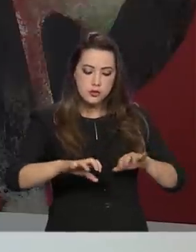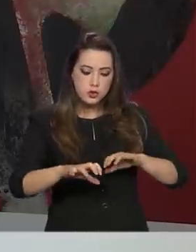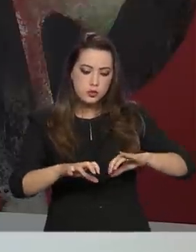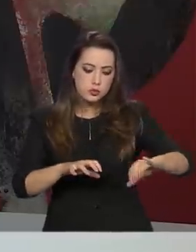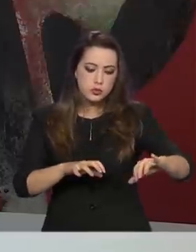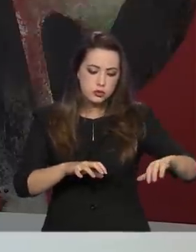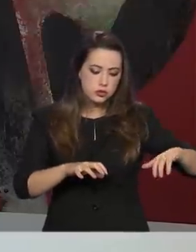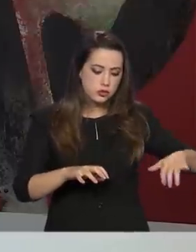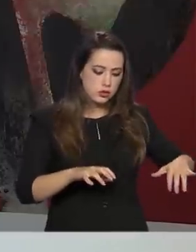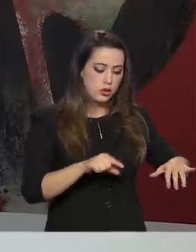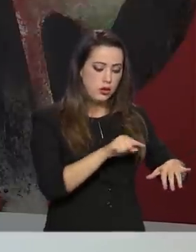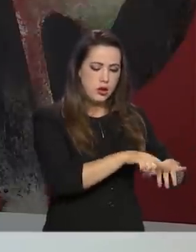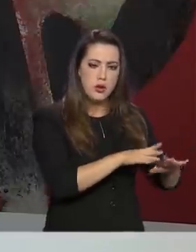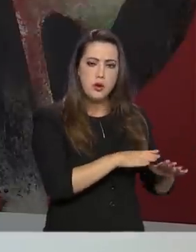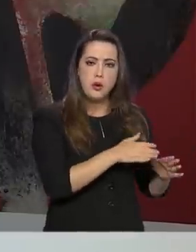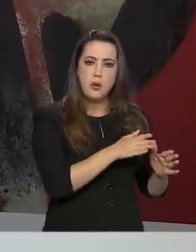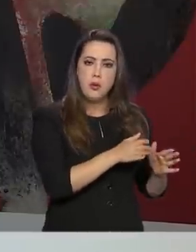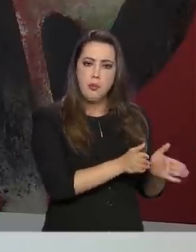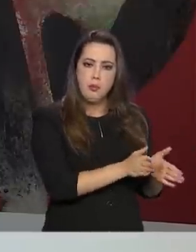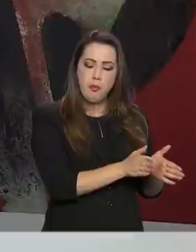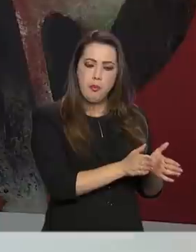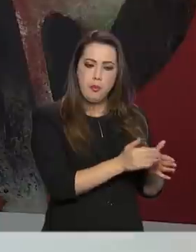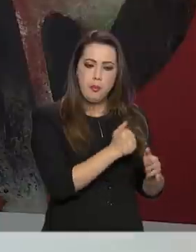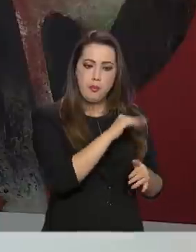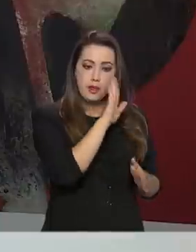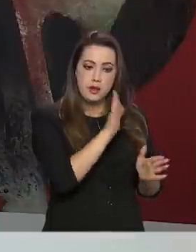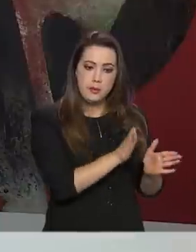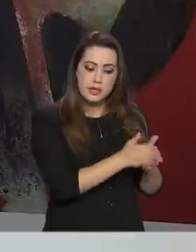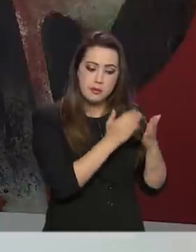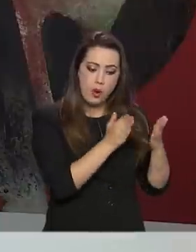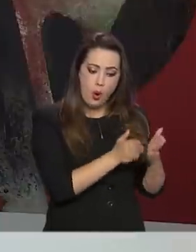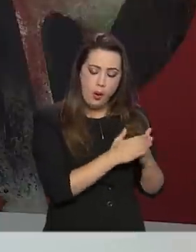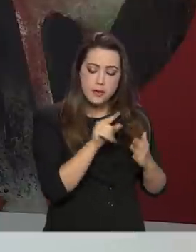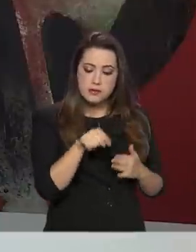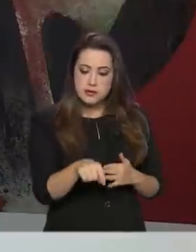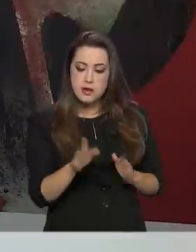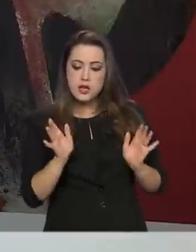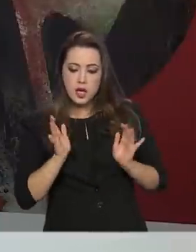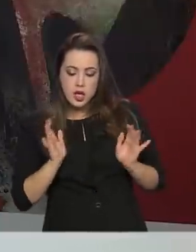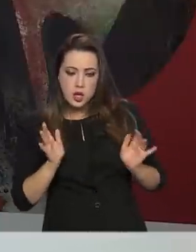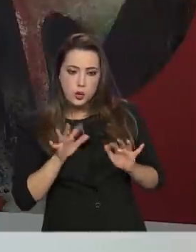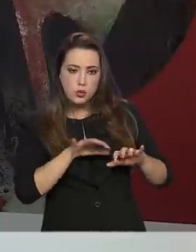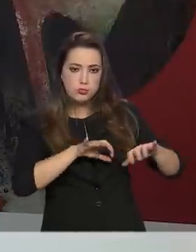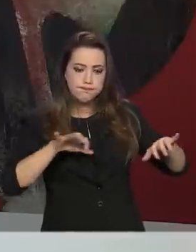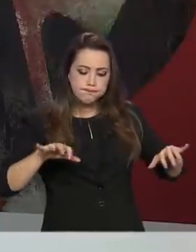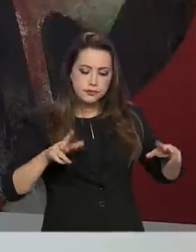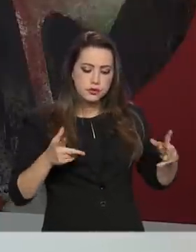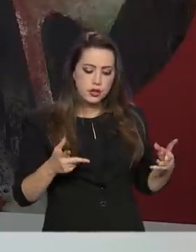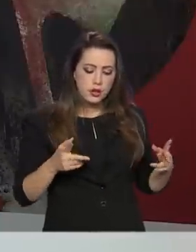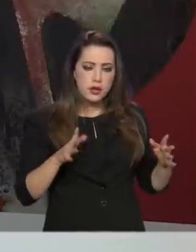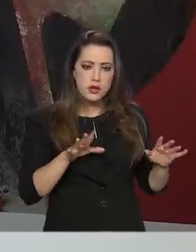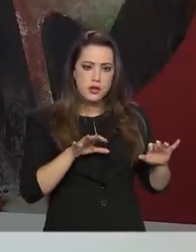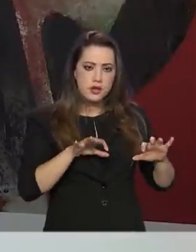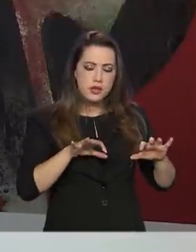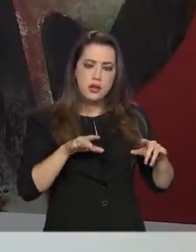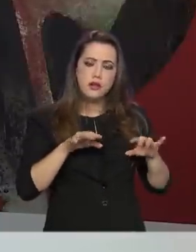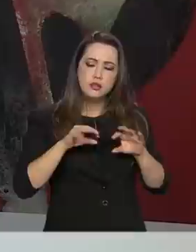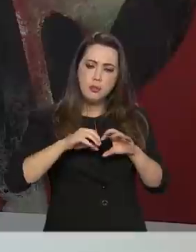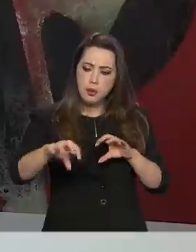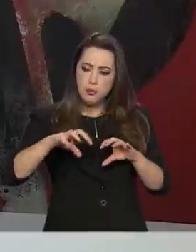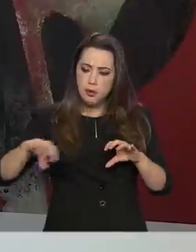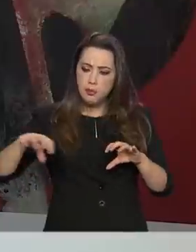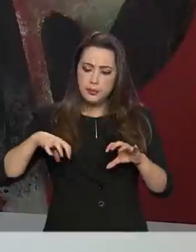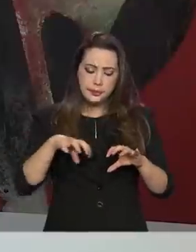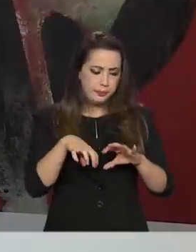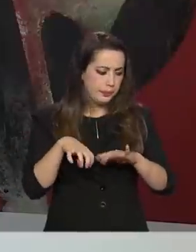alinhou a população dos mais pobres aos mais ricos e dividiu essa população em pedaços e observou qual a importância